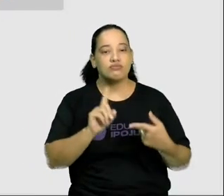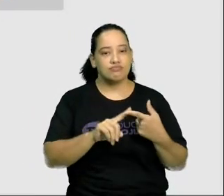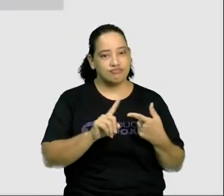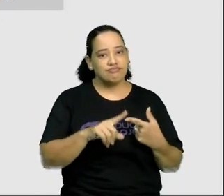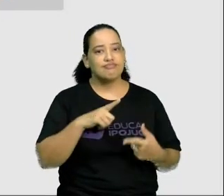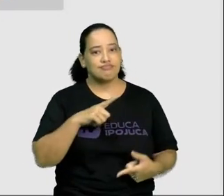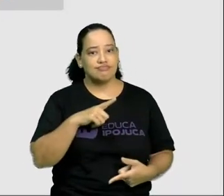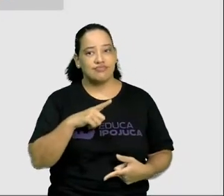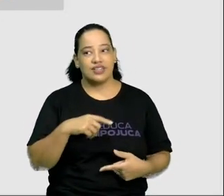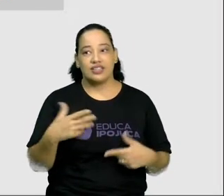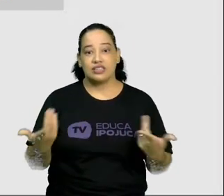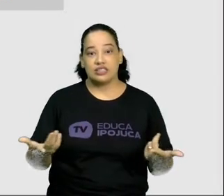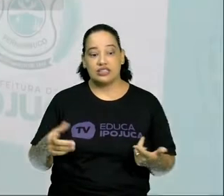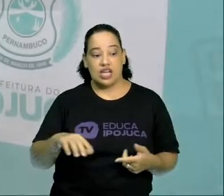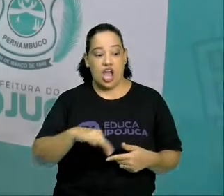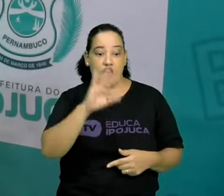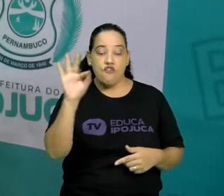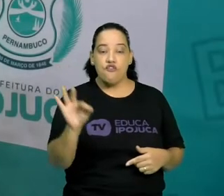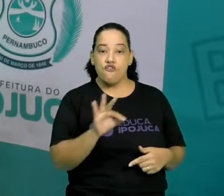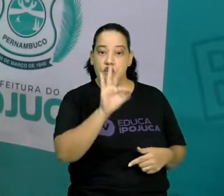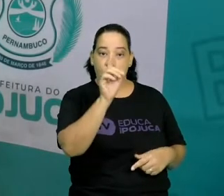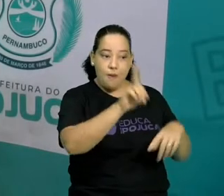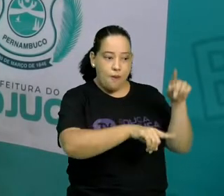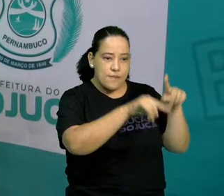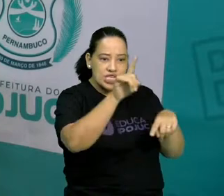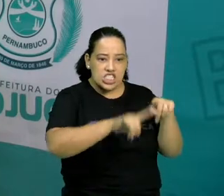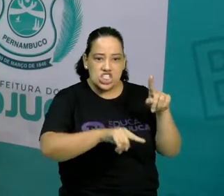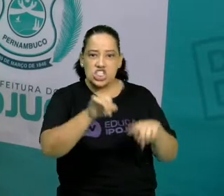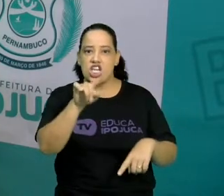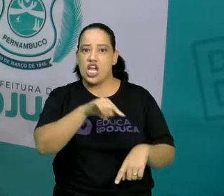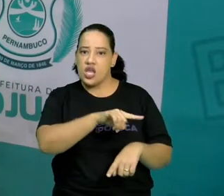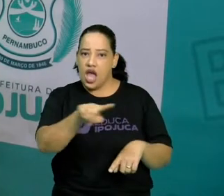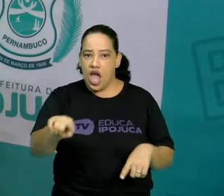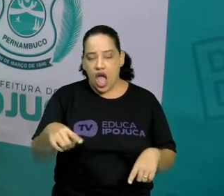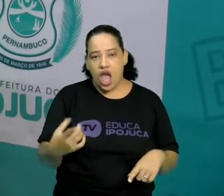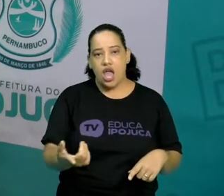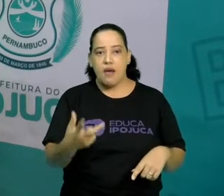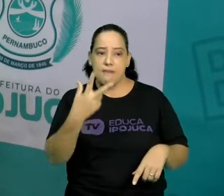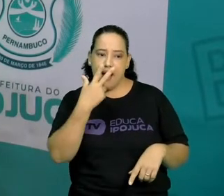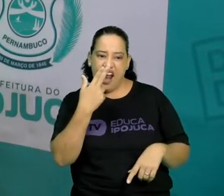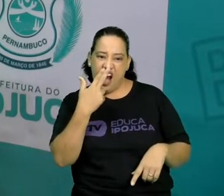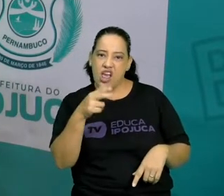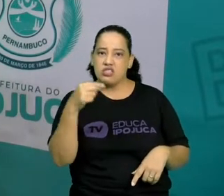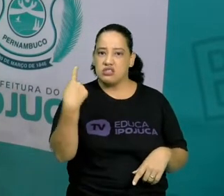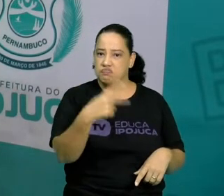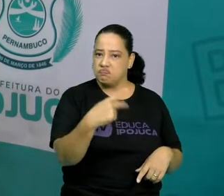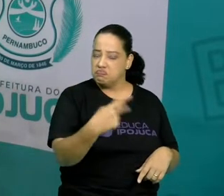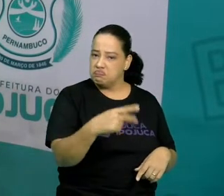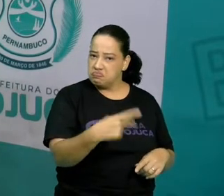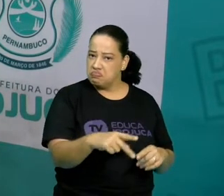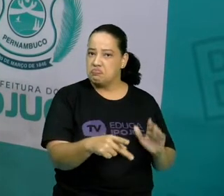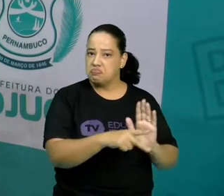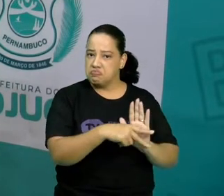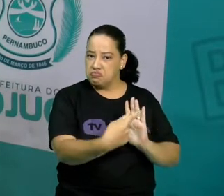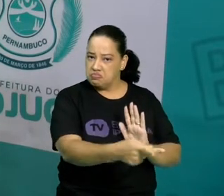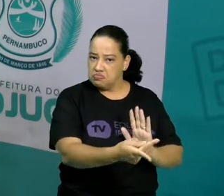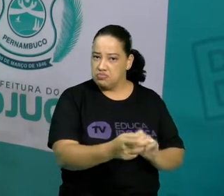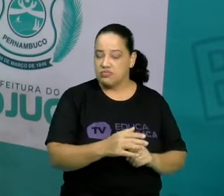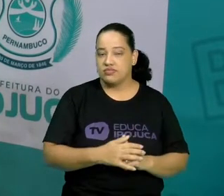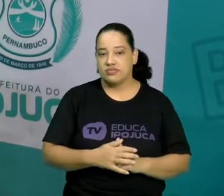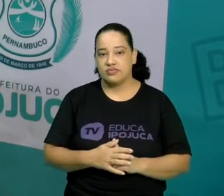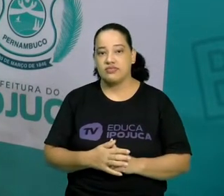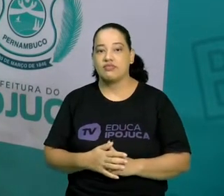objetos, muitas vezes, elas estão ligadas às suas funções. Como assim, professora? Vamos aprender